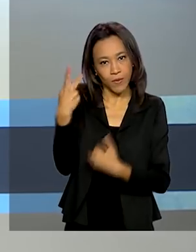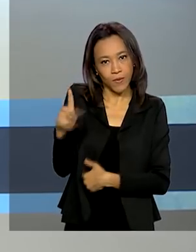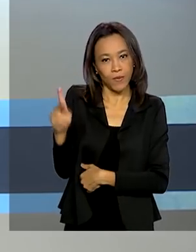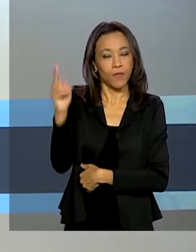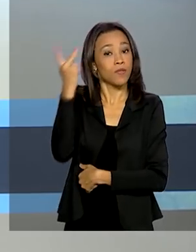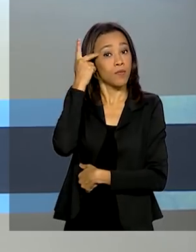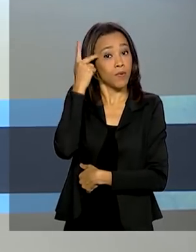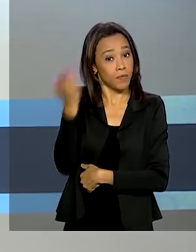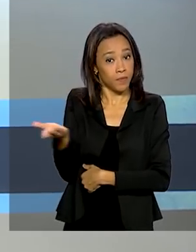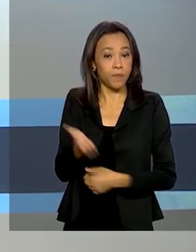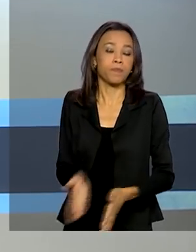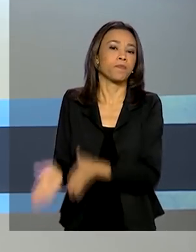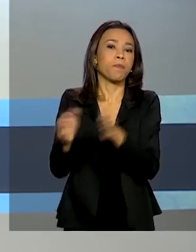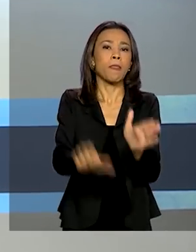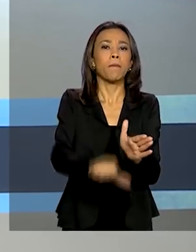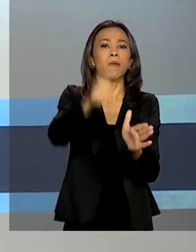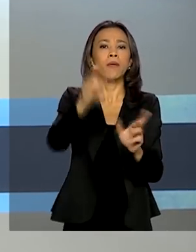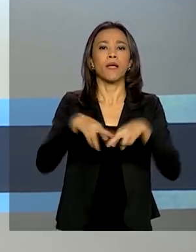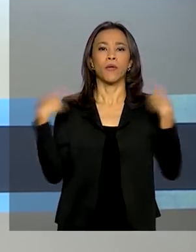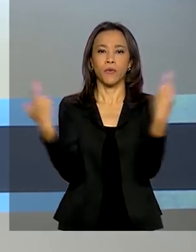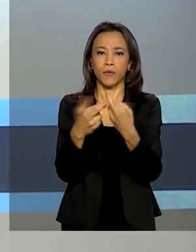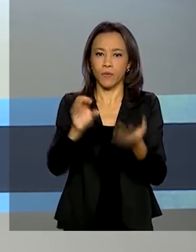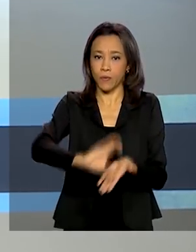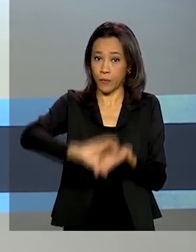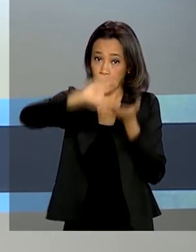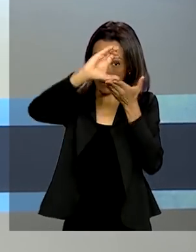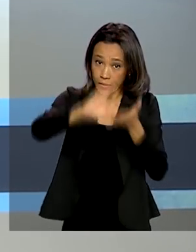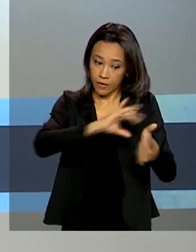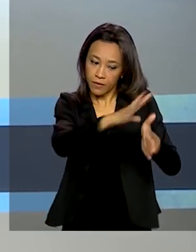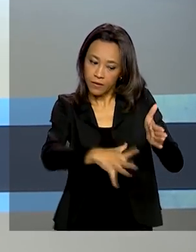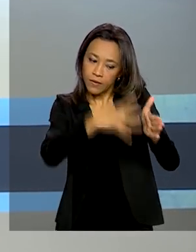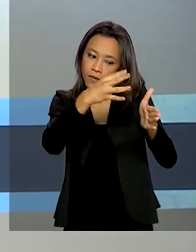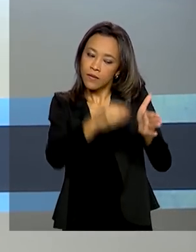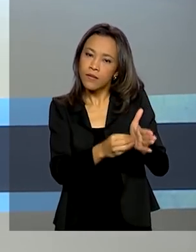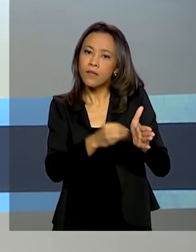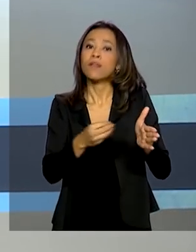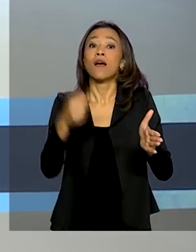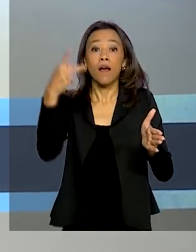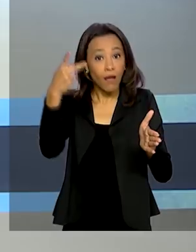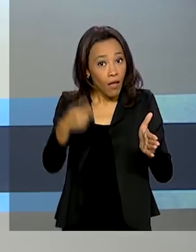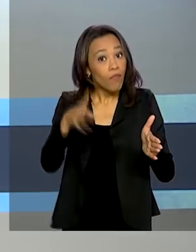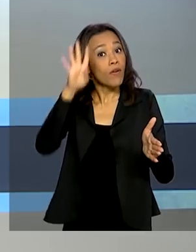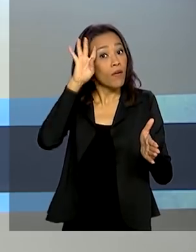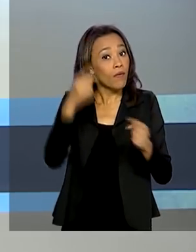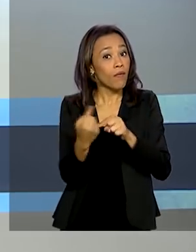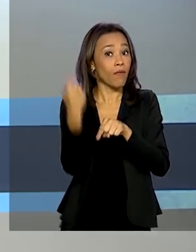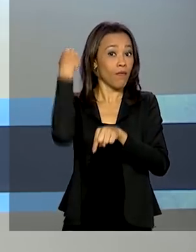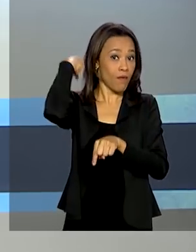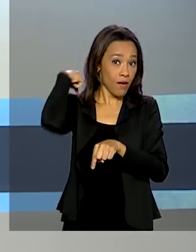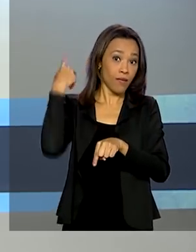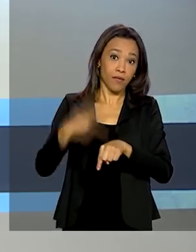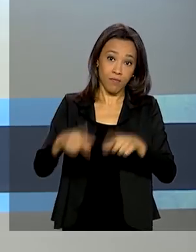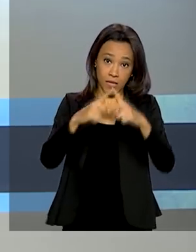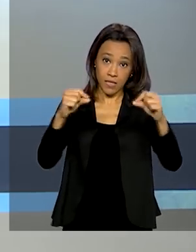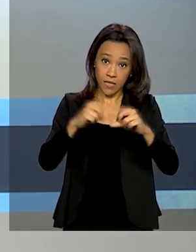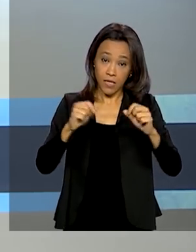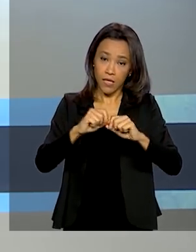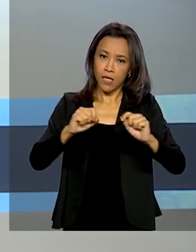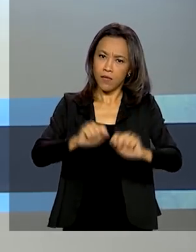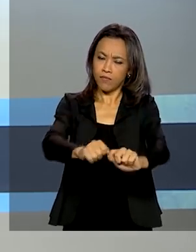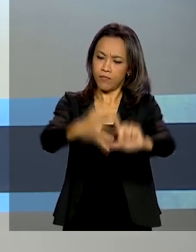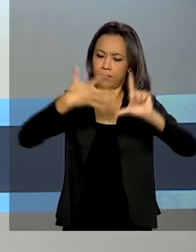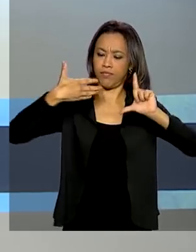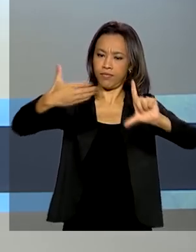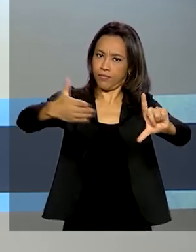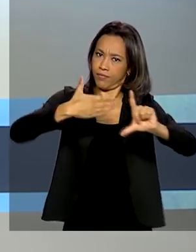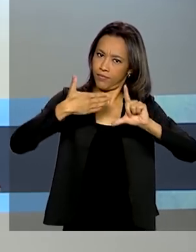A primeira reunião do Conselho Nacional da Amazônia Legal foi nesta quarta-feira, em Brasília, por videoconferência. O vice-presidente